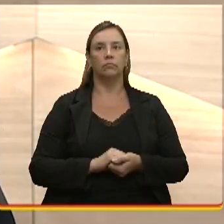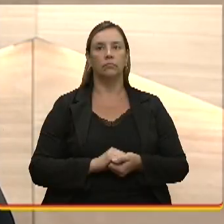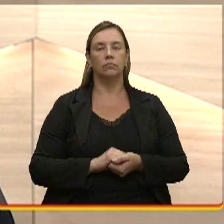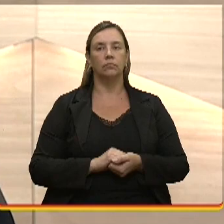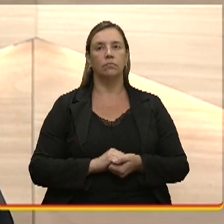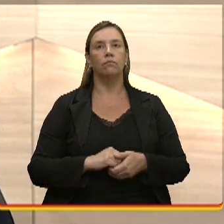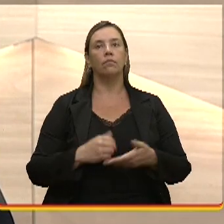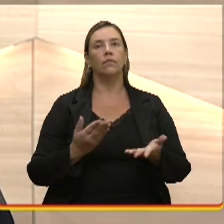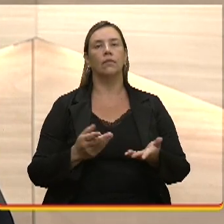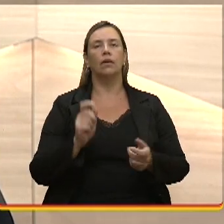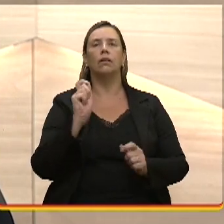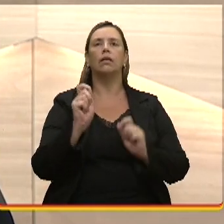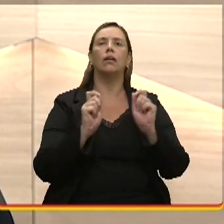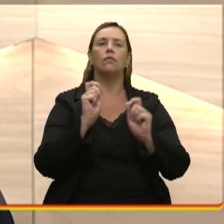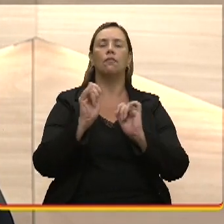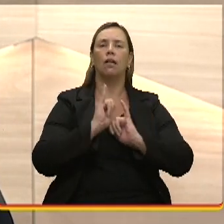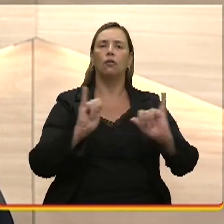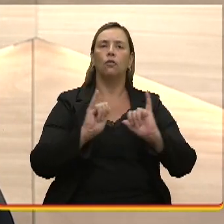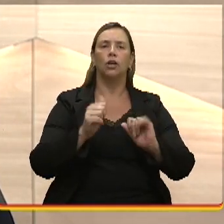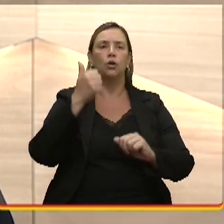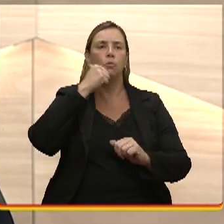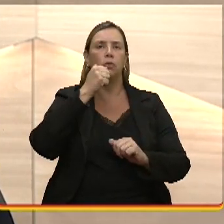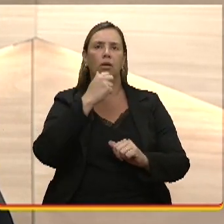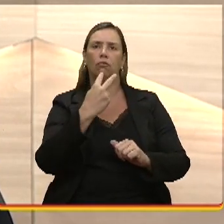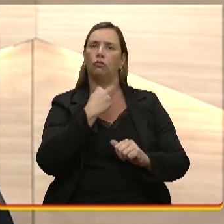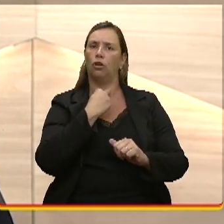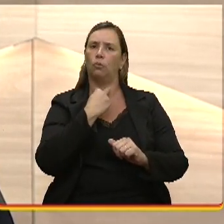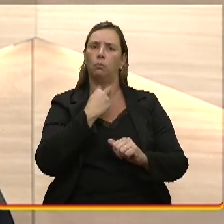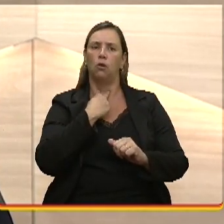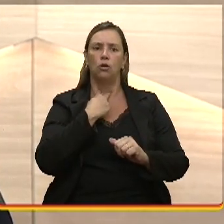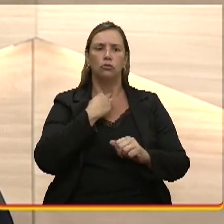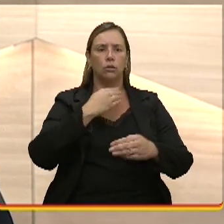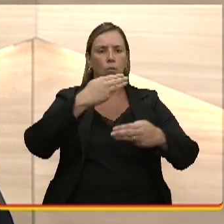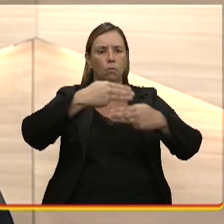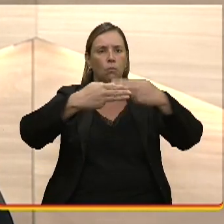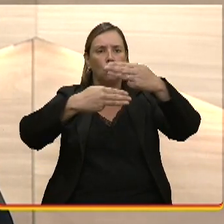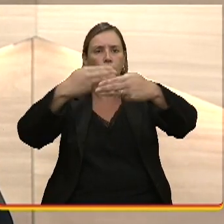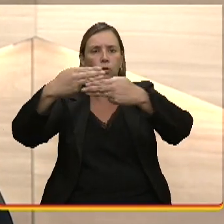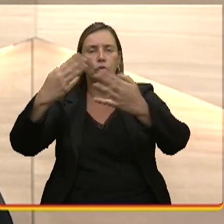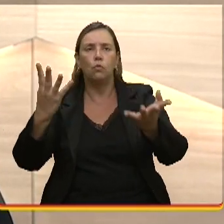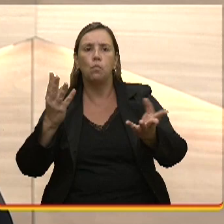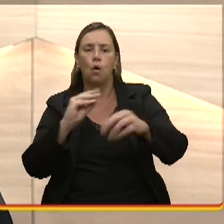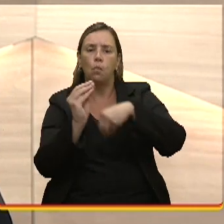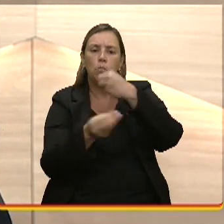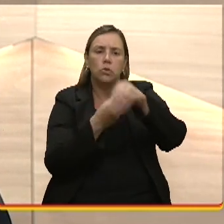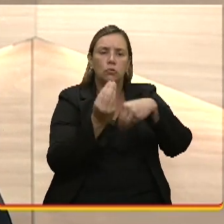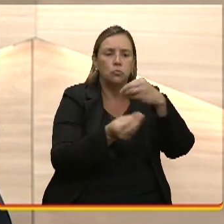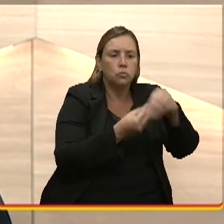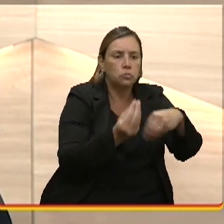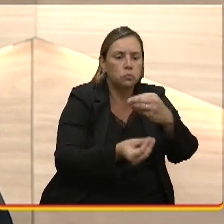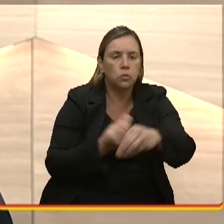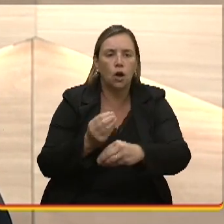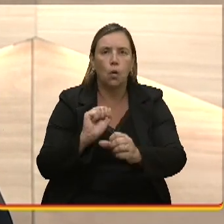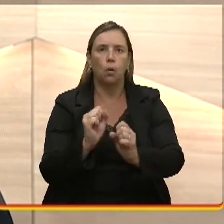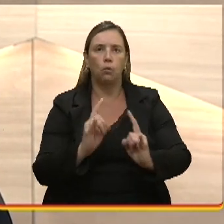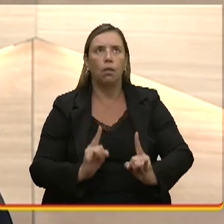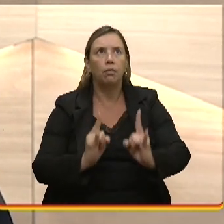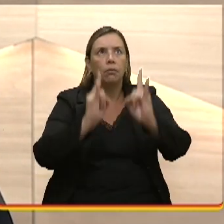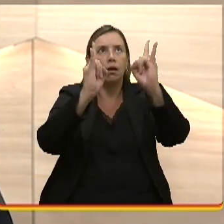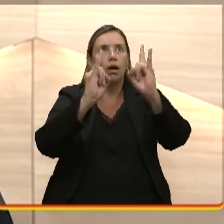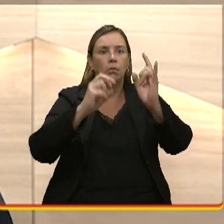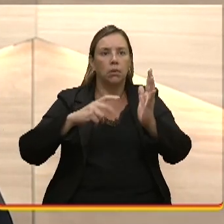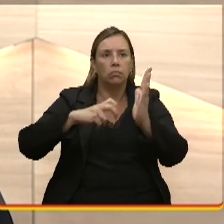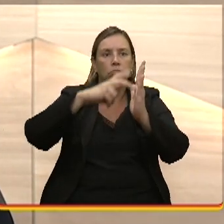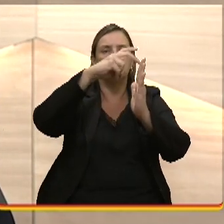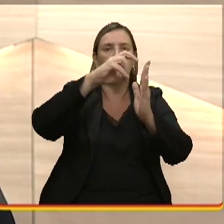Quem foi que disse que uma mulher não pode erguer muros, misturar cimento e subir em andames e construir